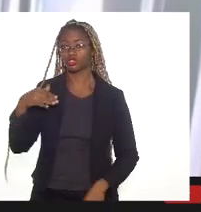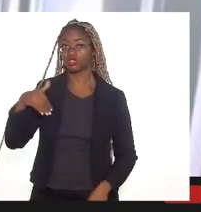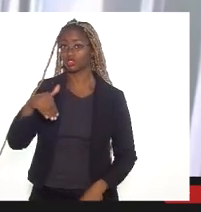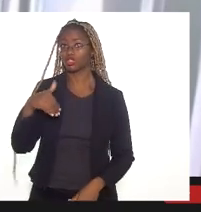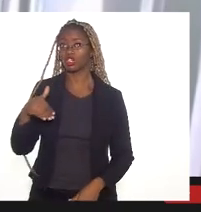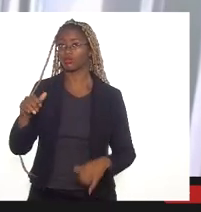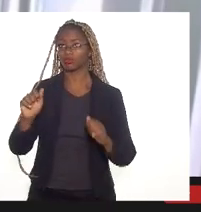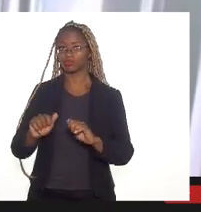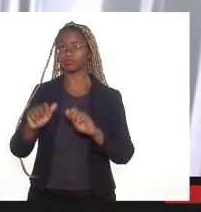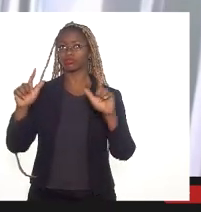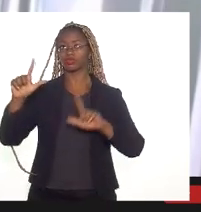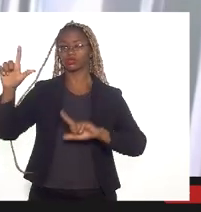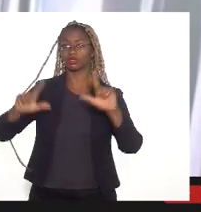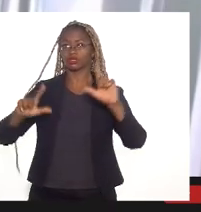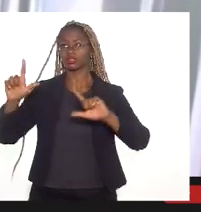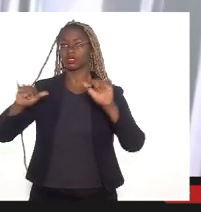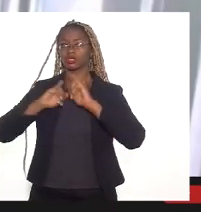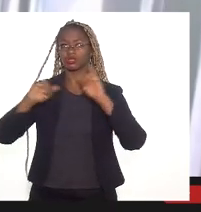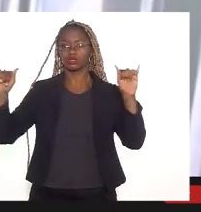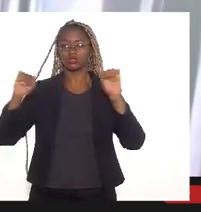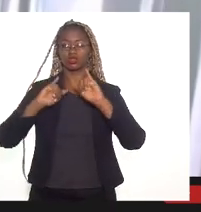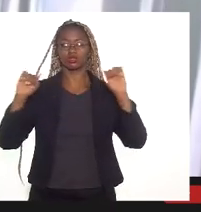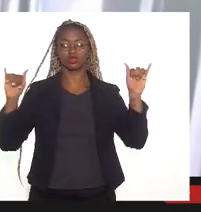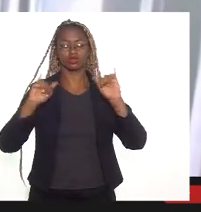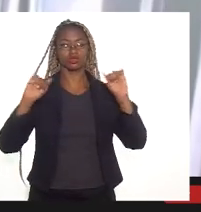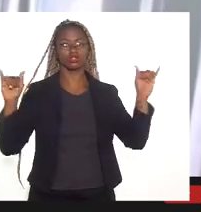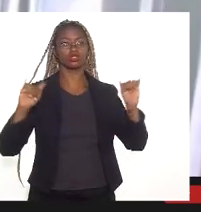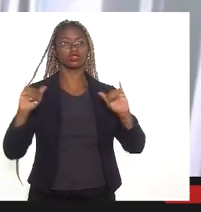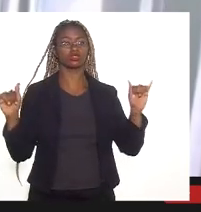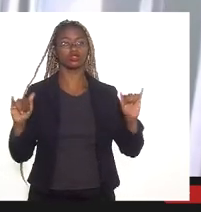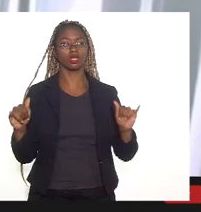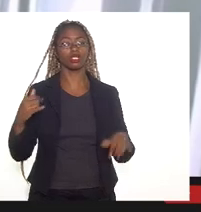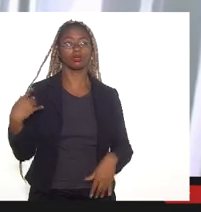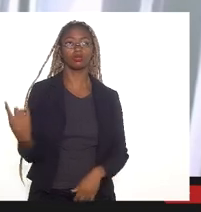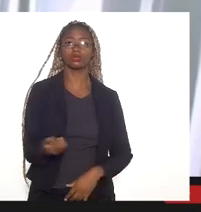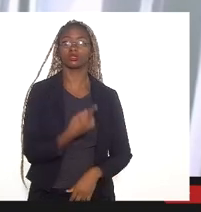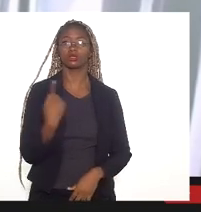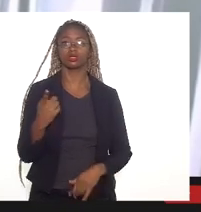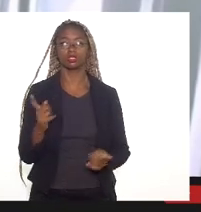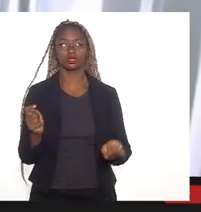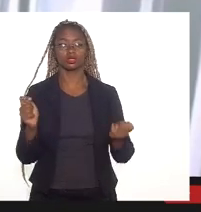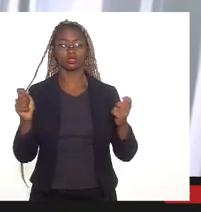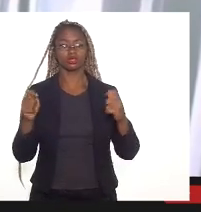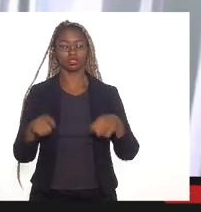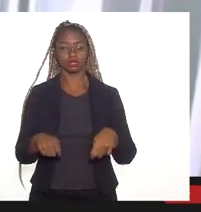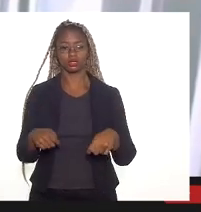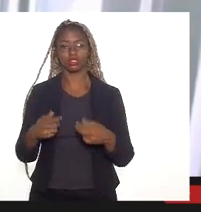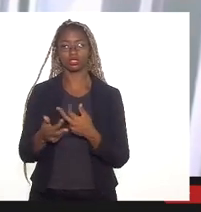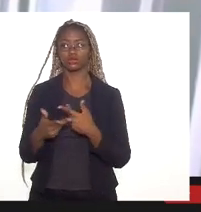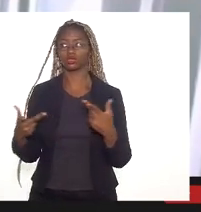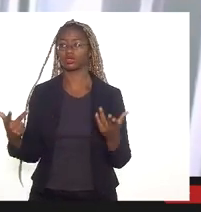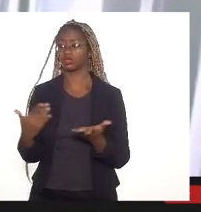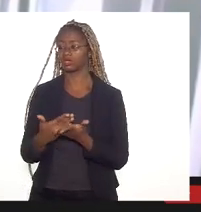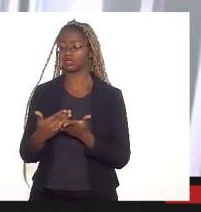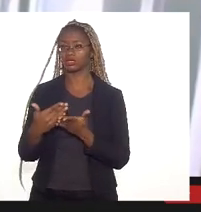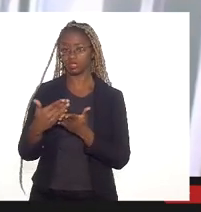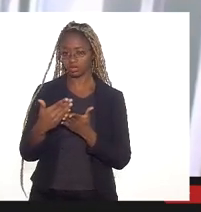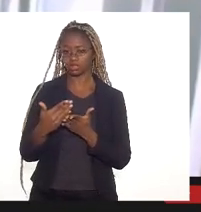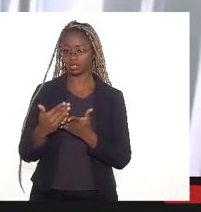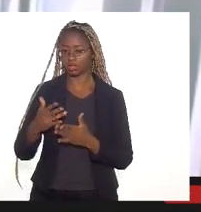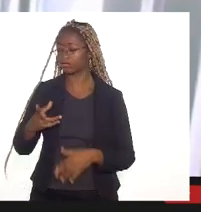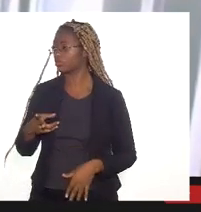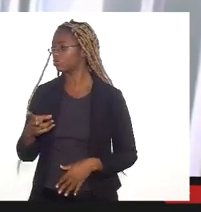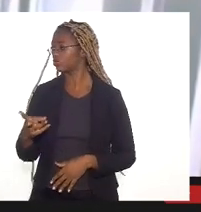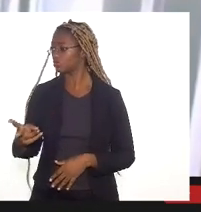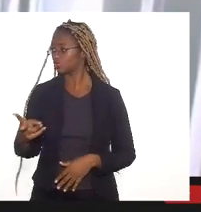exibida em um noticiário de grande circulação para que a gente possa ter os elementos iniciais para a sequência